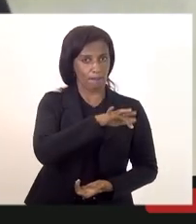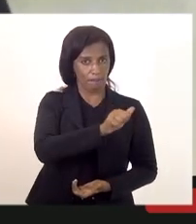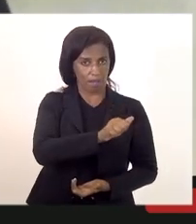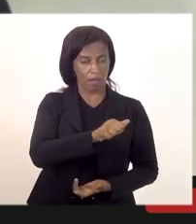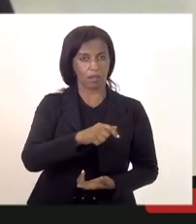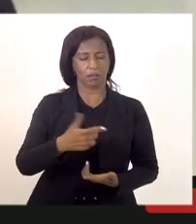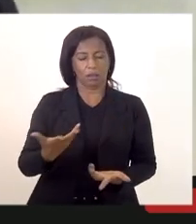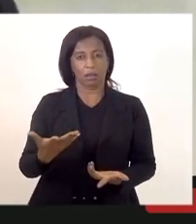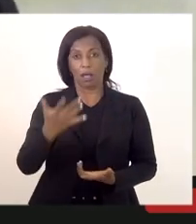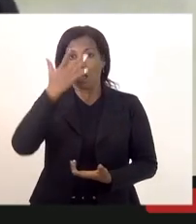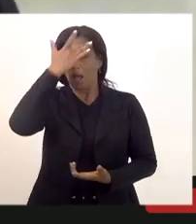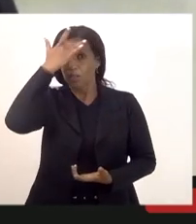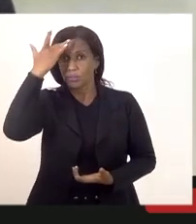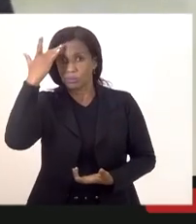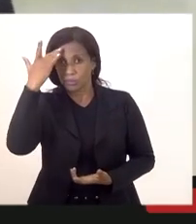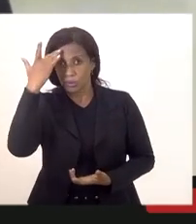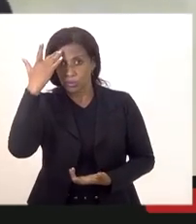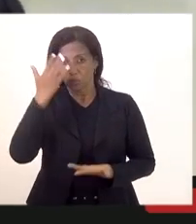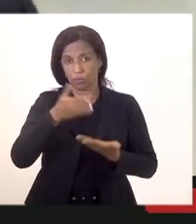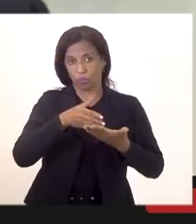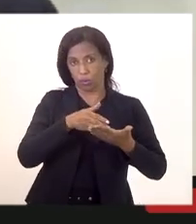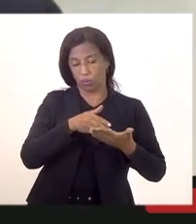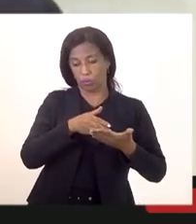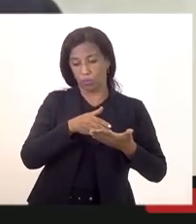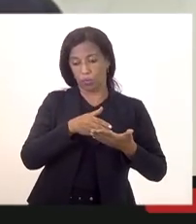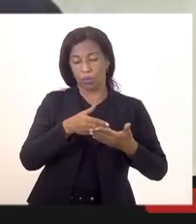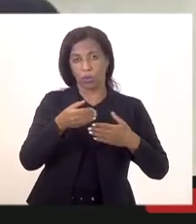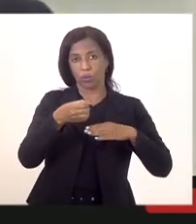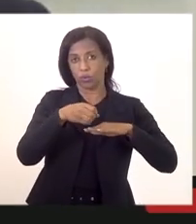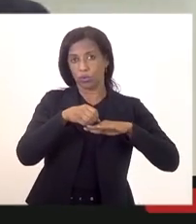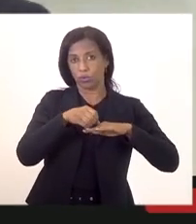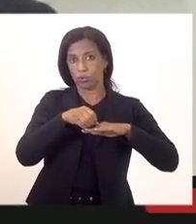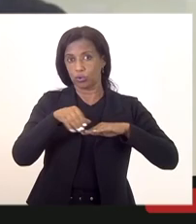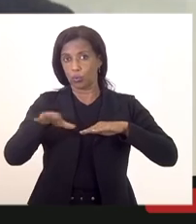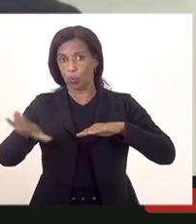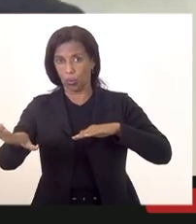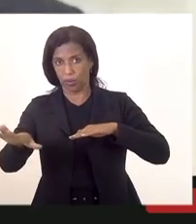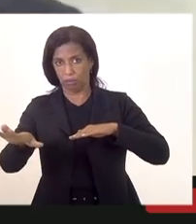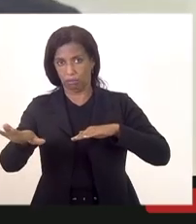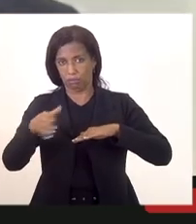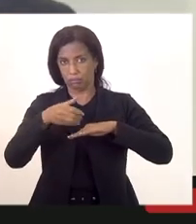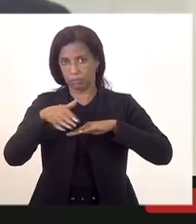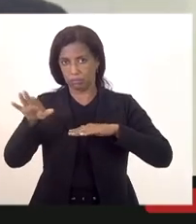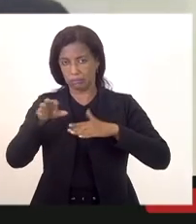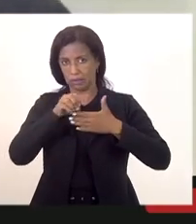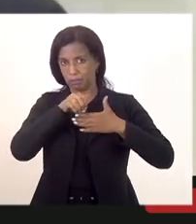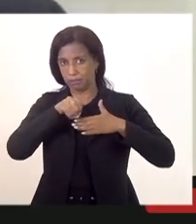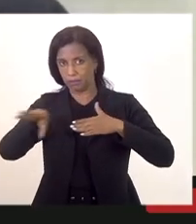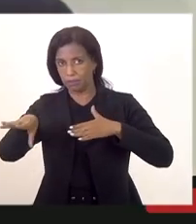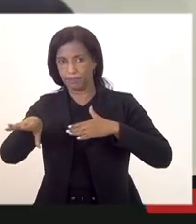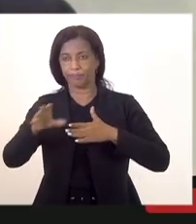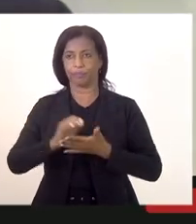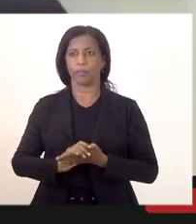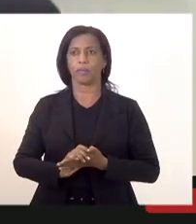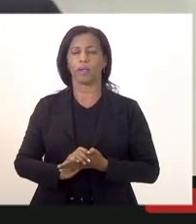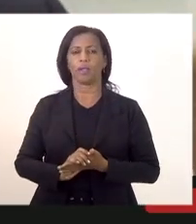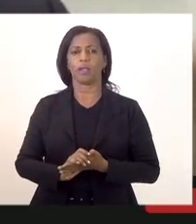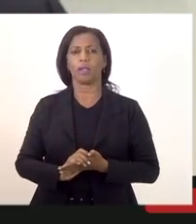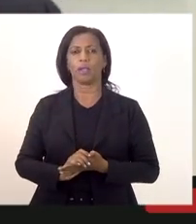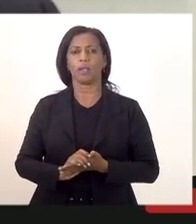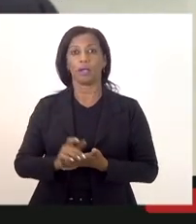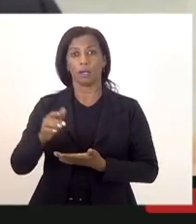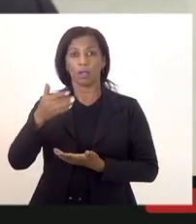prejudicados com essa exclusão da publicação que nos enviam aqui para a comissão o que tem de documento